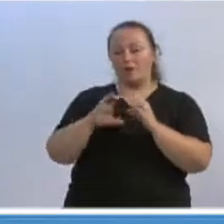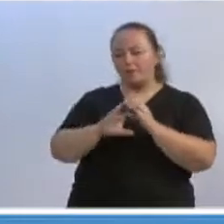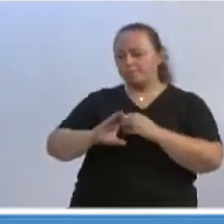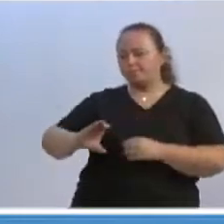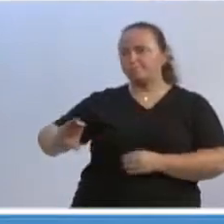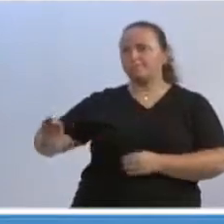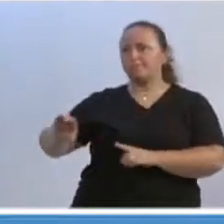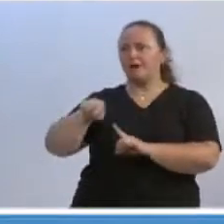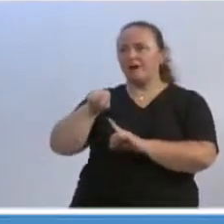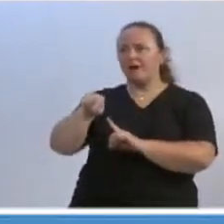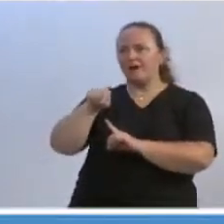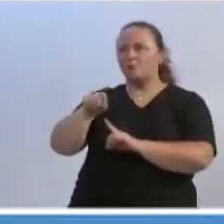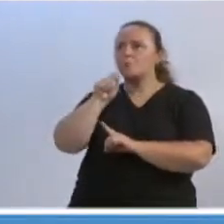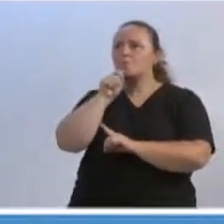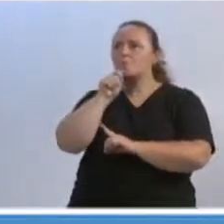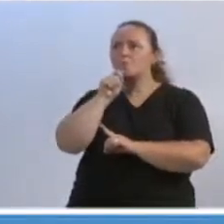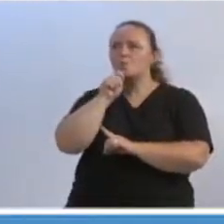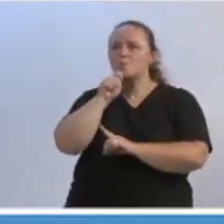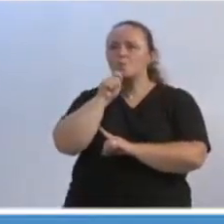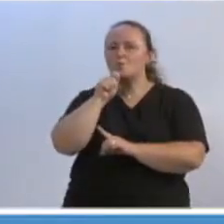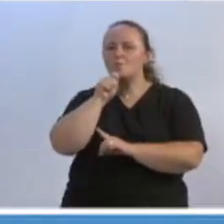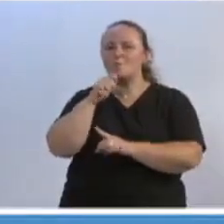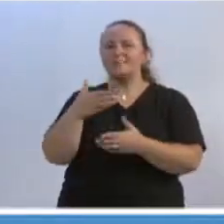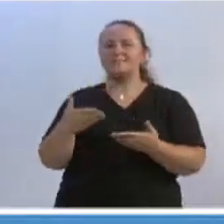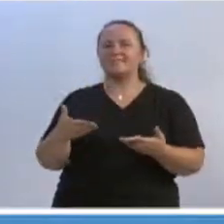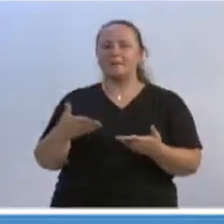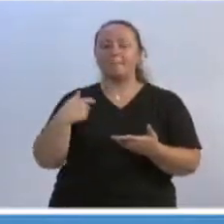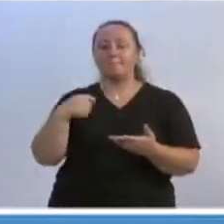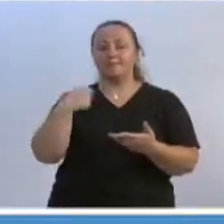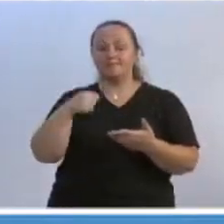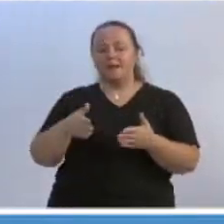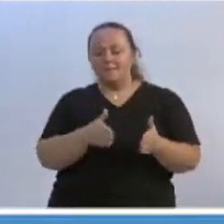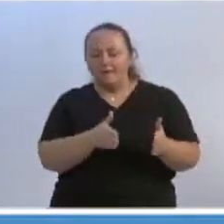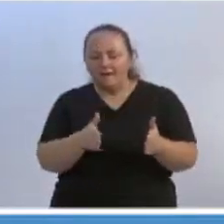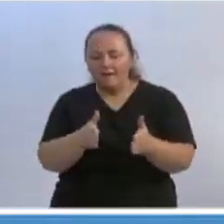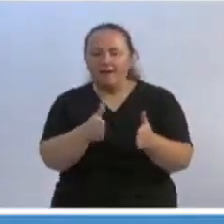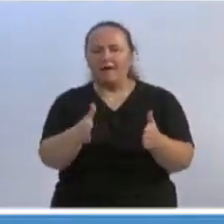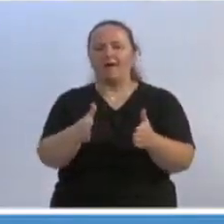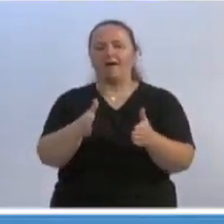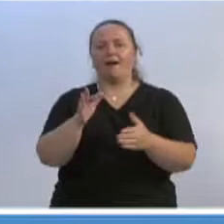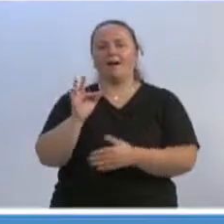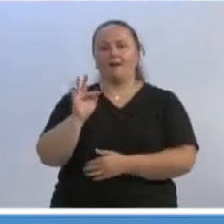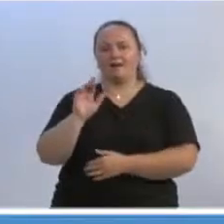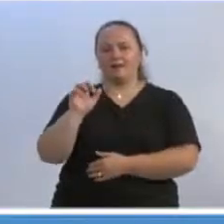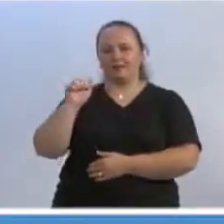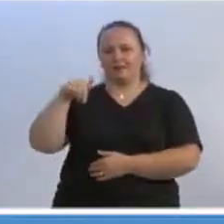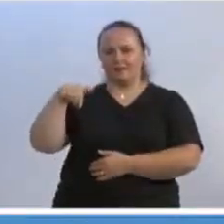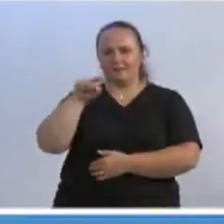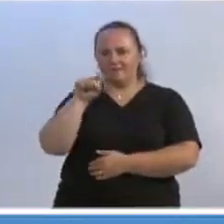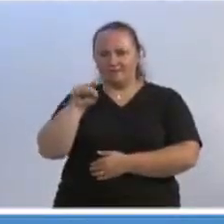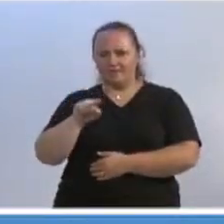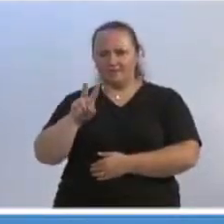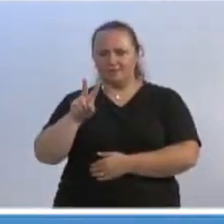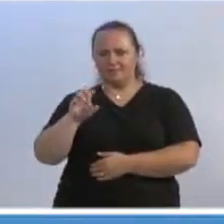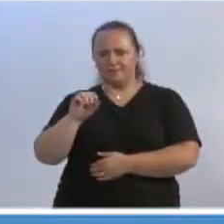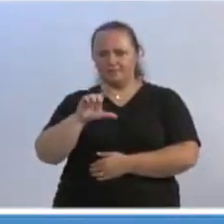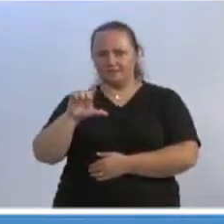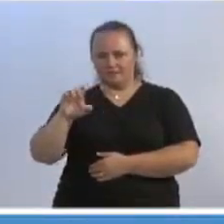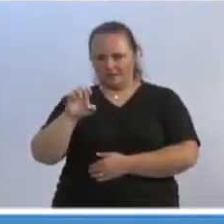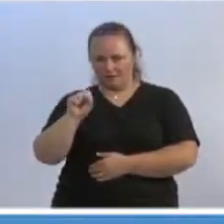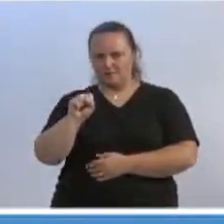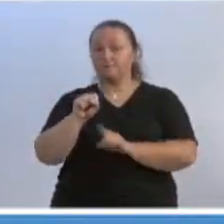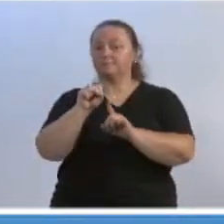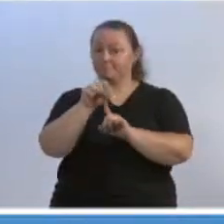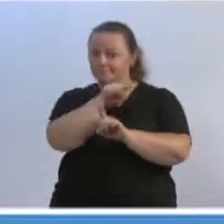lá no ribeirão, ali atrás da Franz Wolles. Então, vocês vejam bem, olhem comigo,